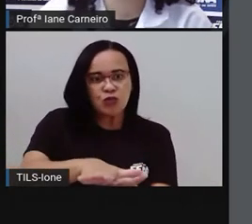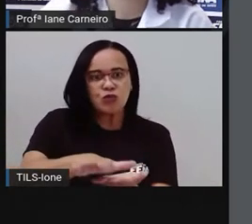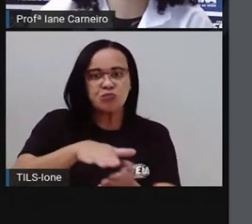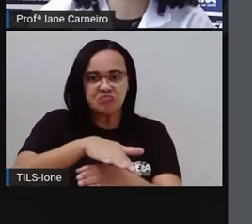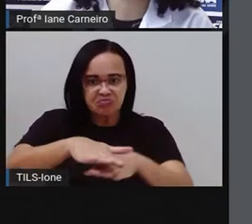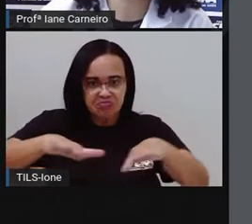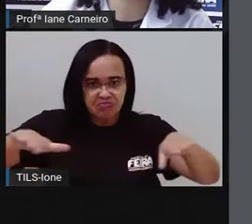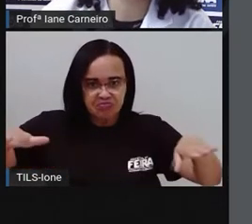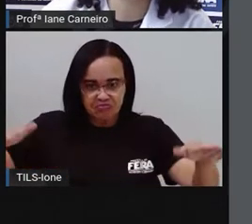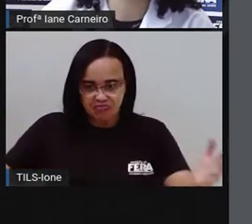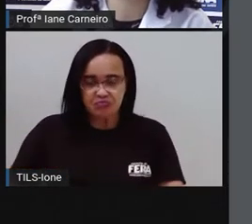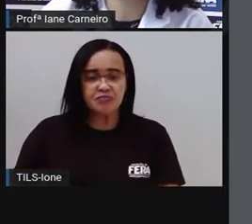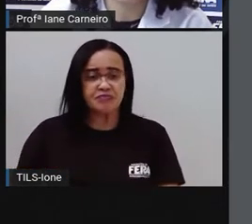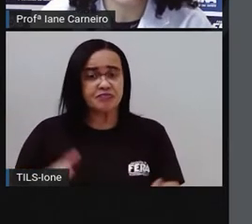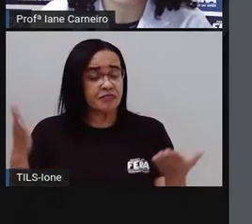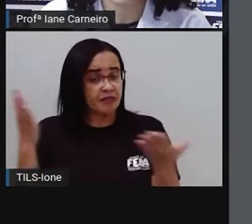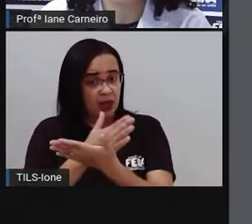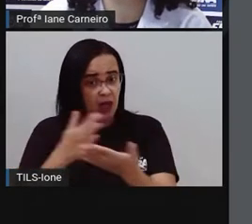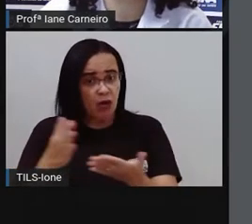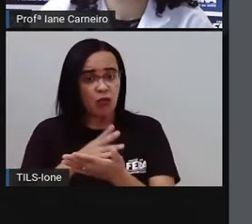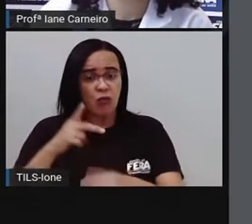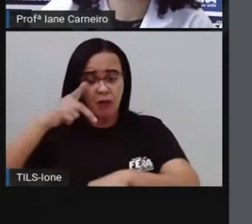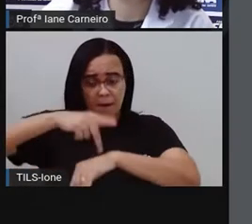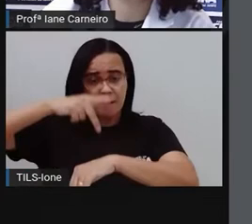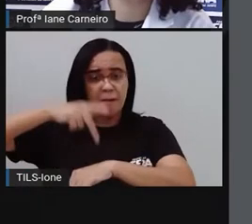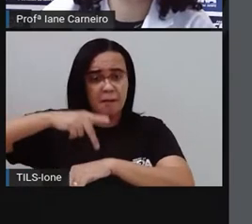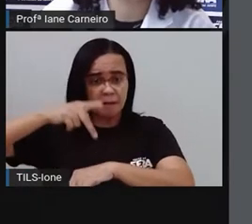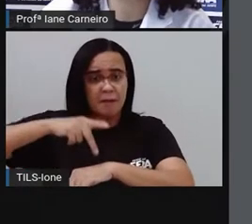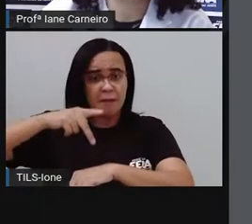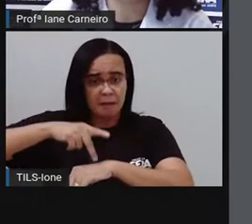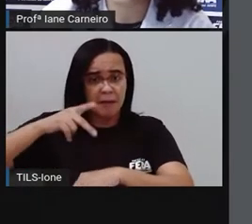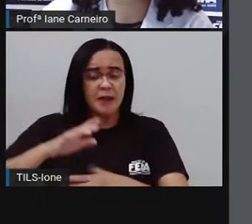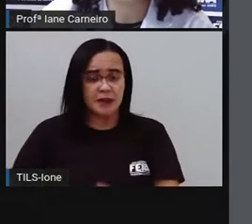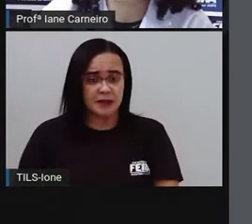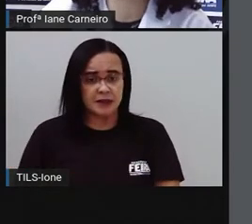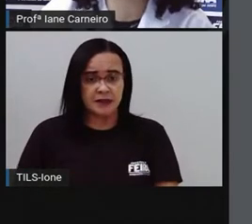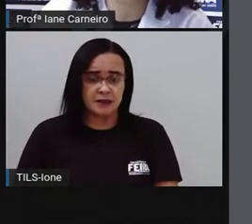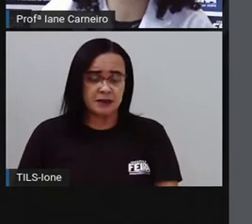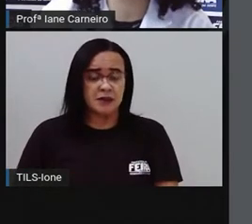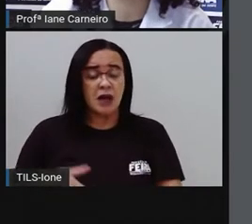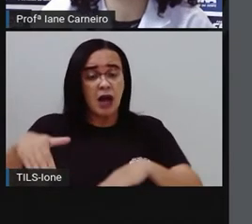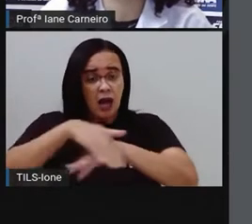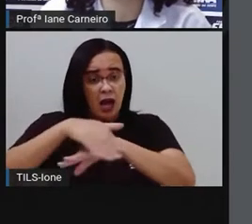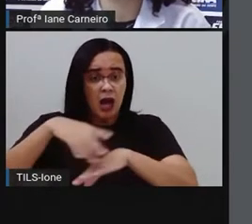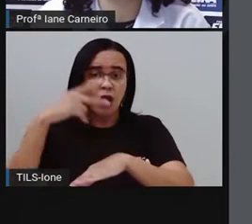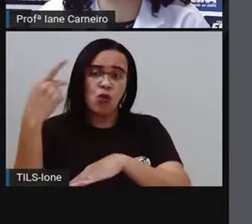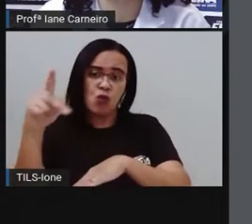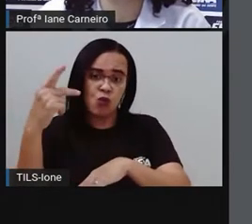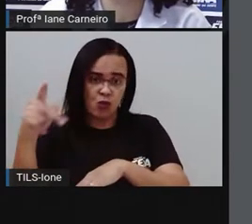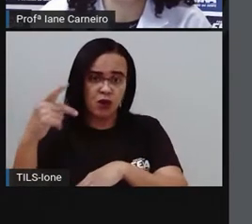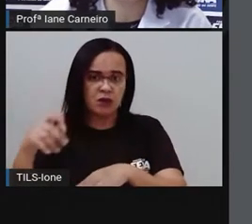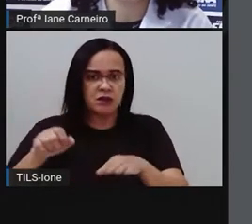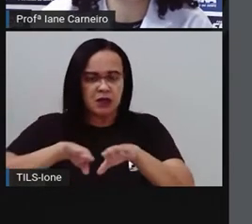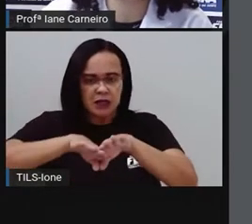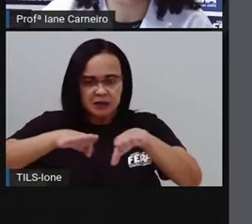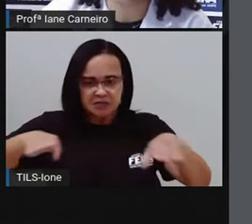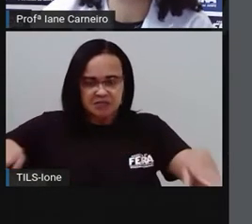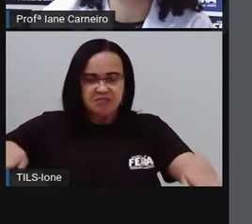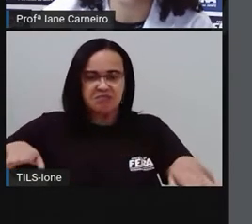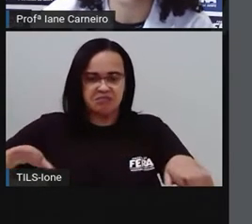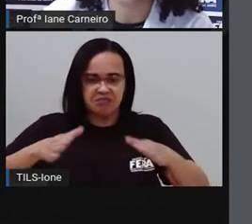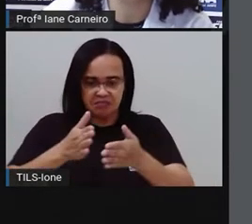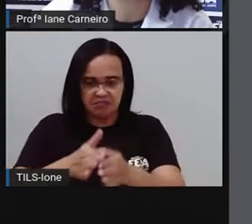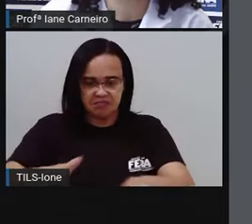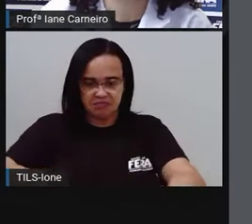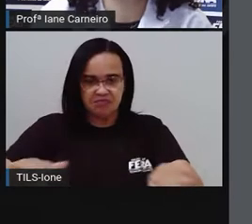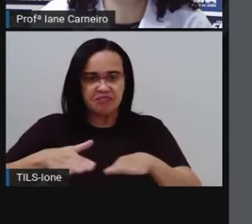Só poucas ruas são de pedras. Minha rua é asfaltada até a esquina da avenida. Depois, ela é